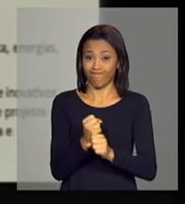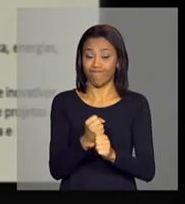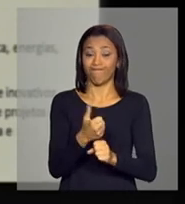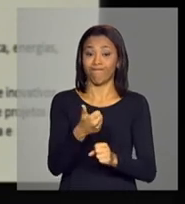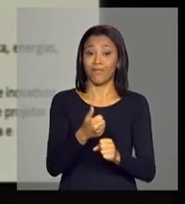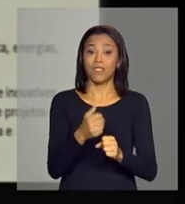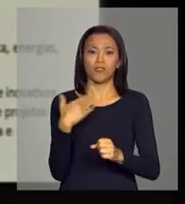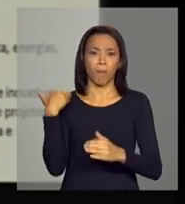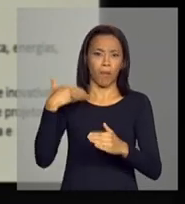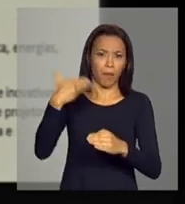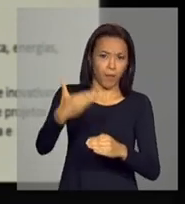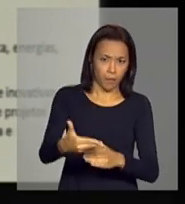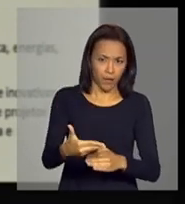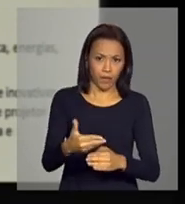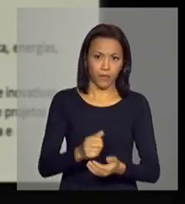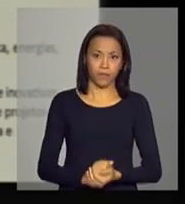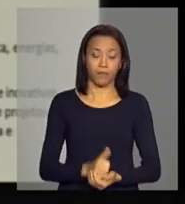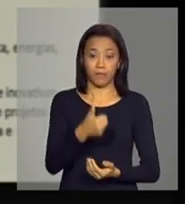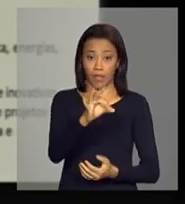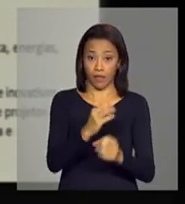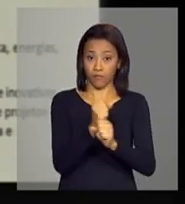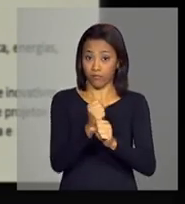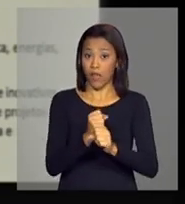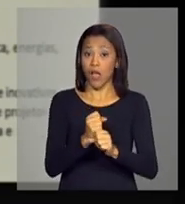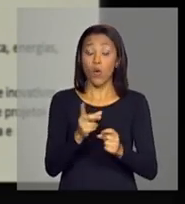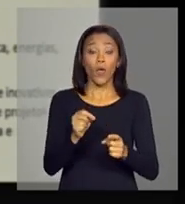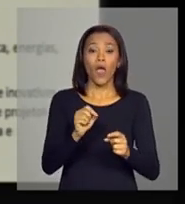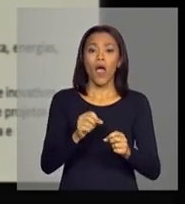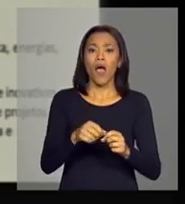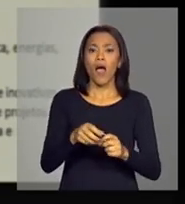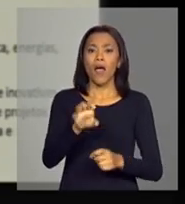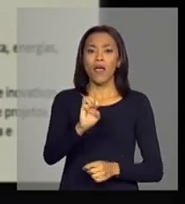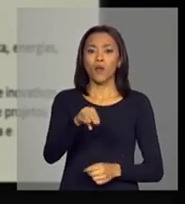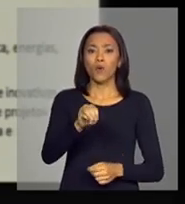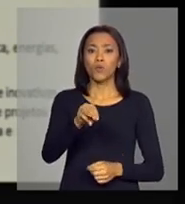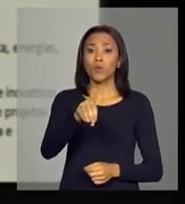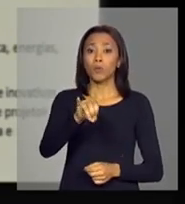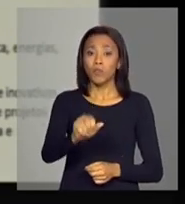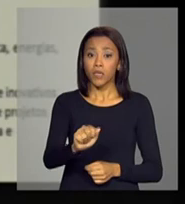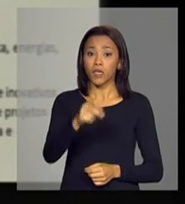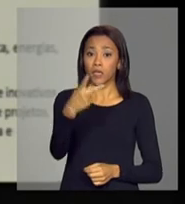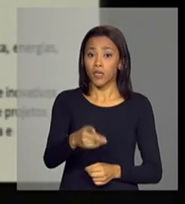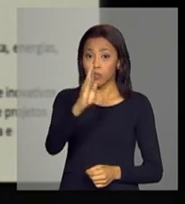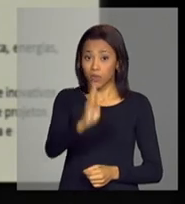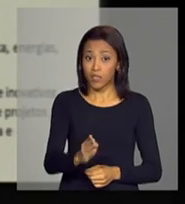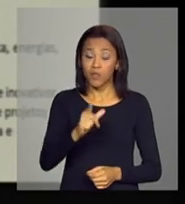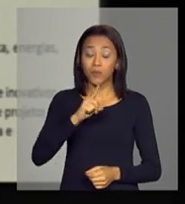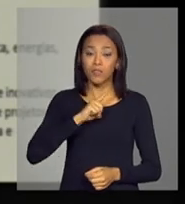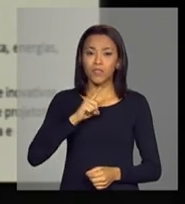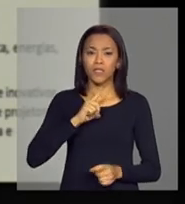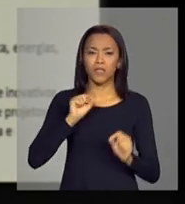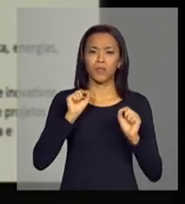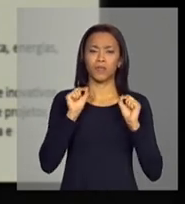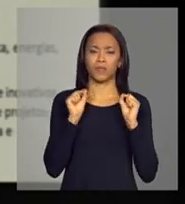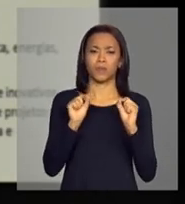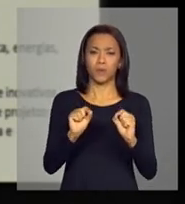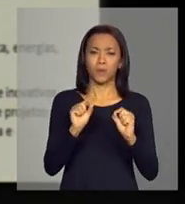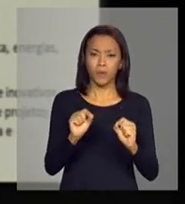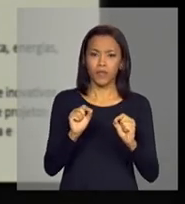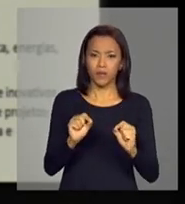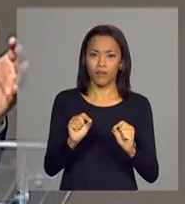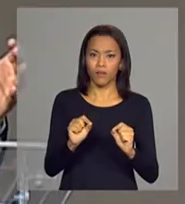crise, a economia brasileira, hoje, tem um horizonte razoavelmente